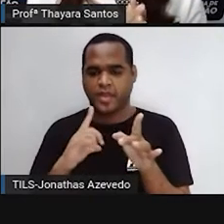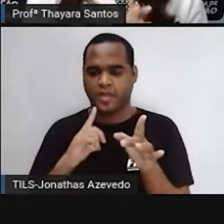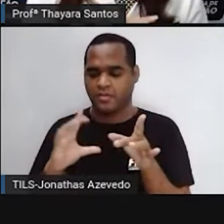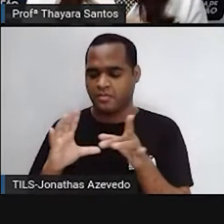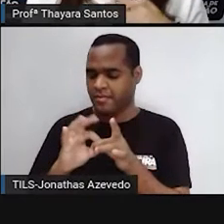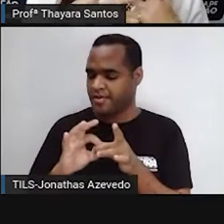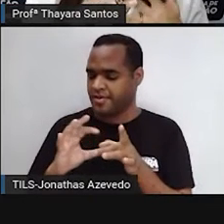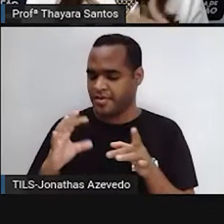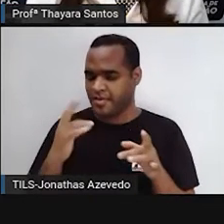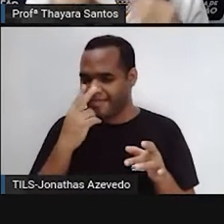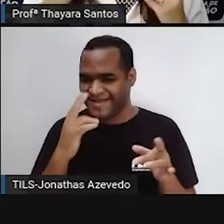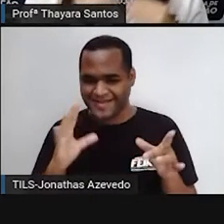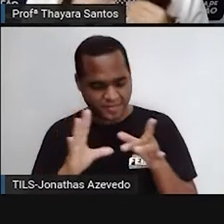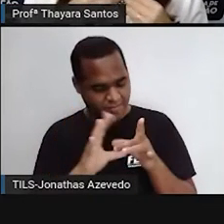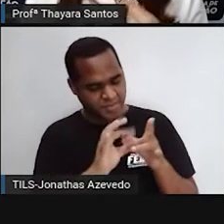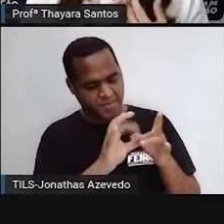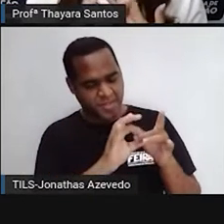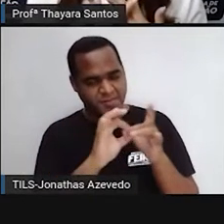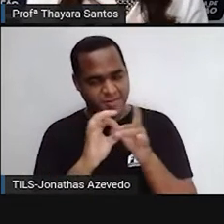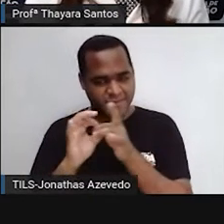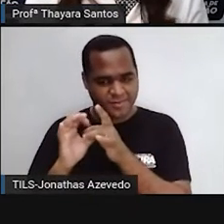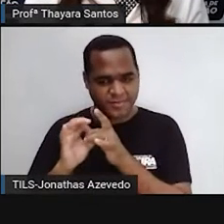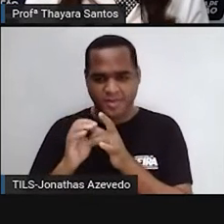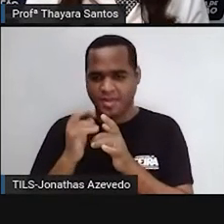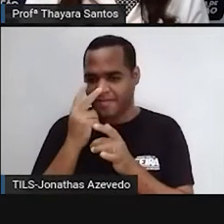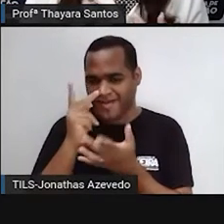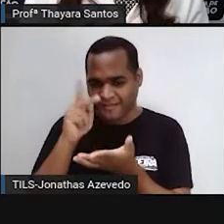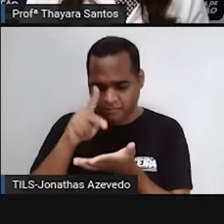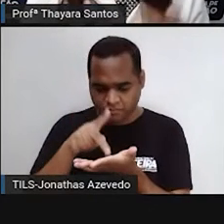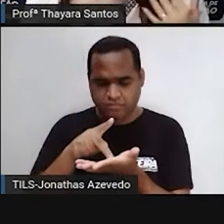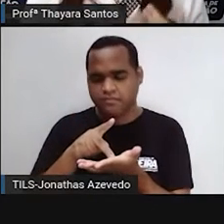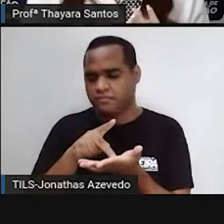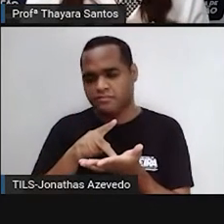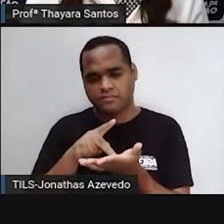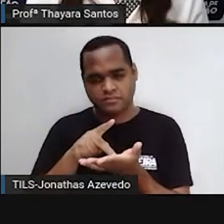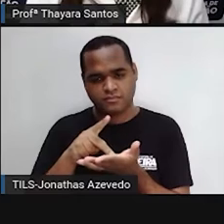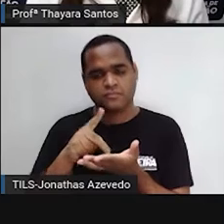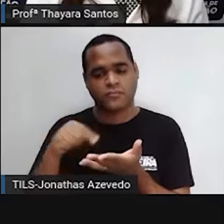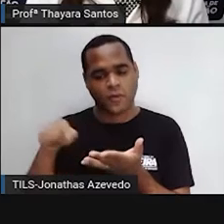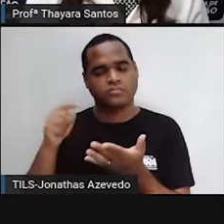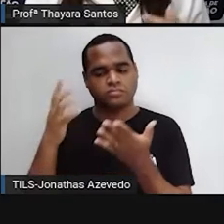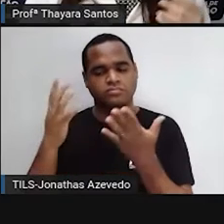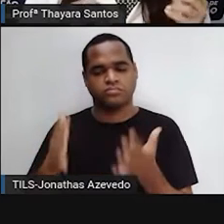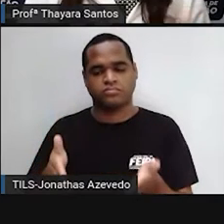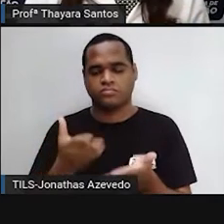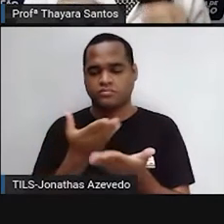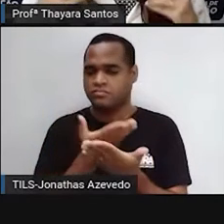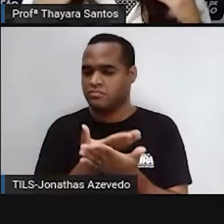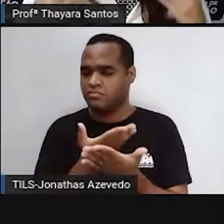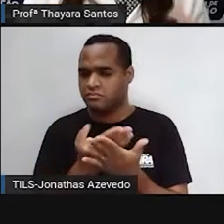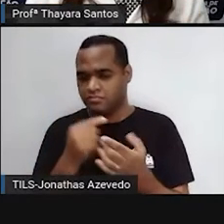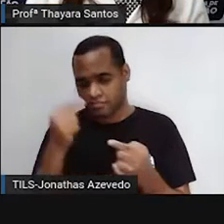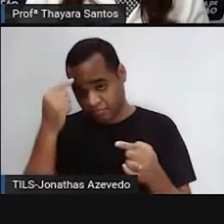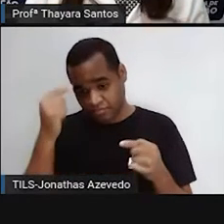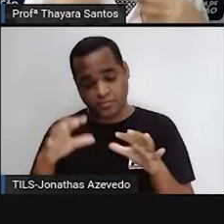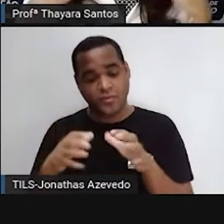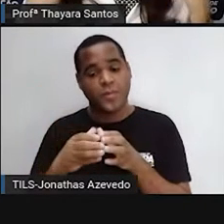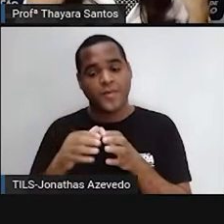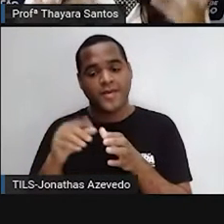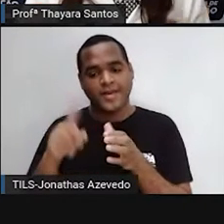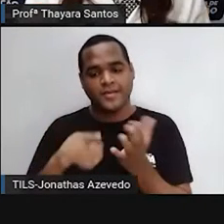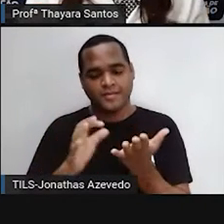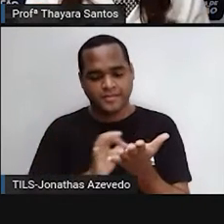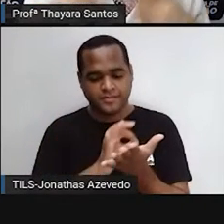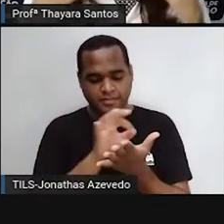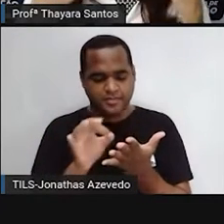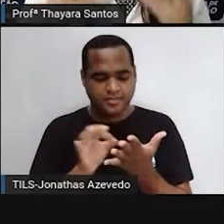ponto de serem consideradas tecidos verdadeiros. Porque a gente já estudou anteriormente que um conjunto de células que